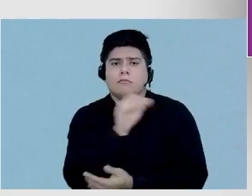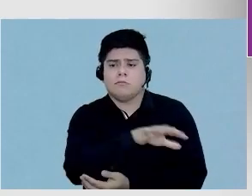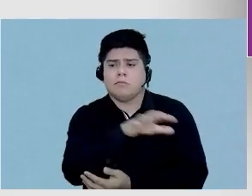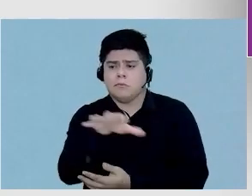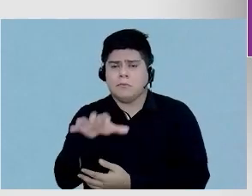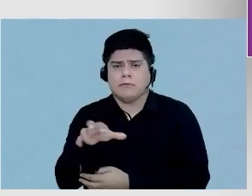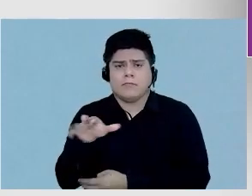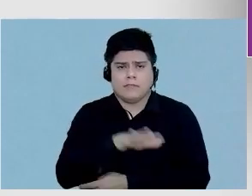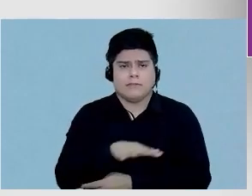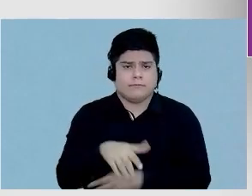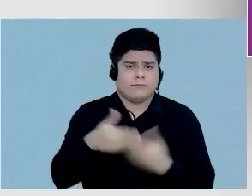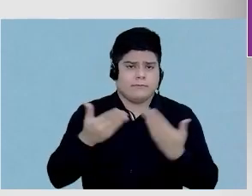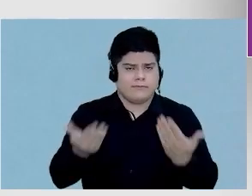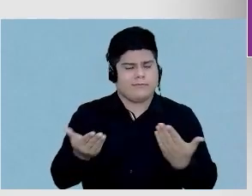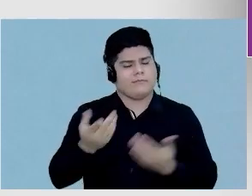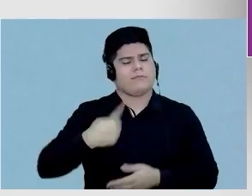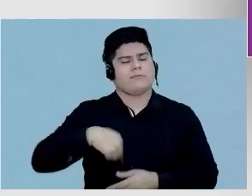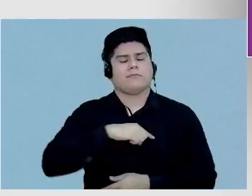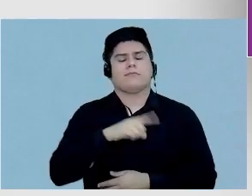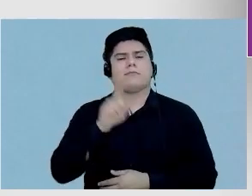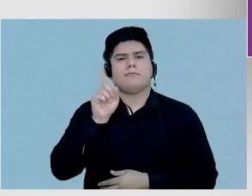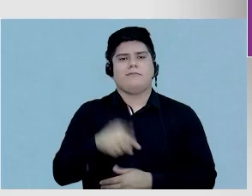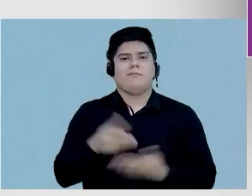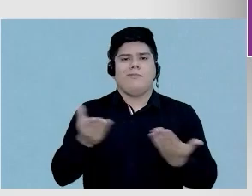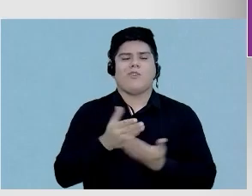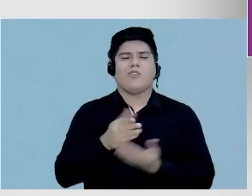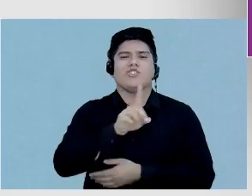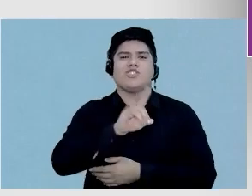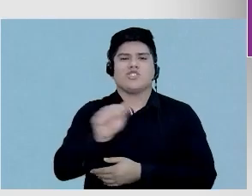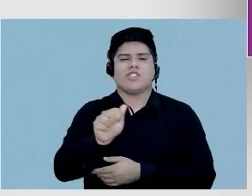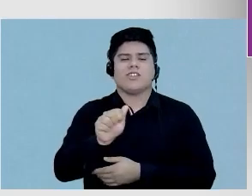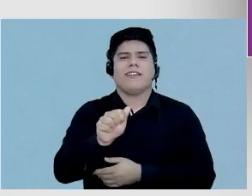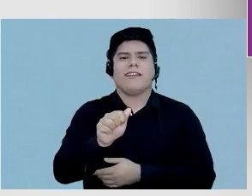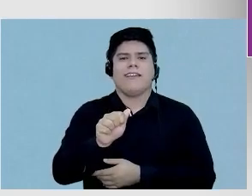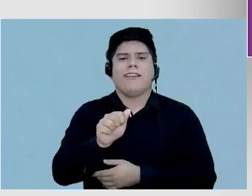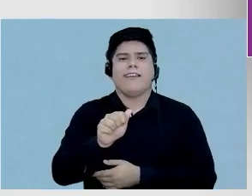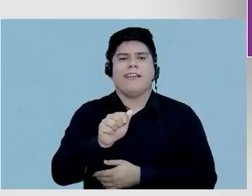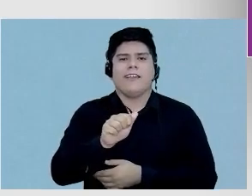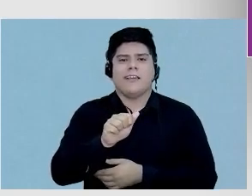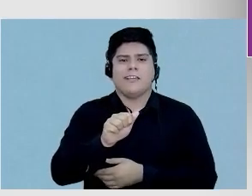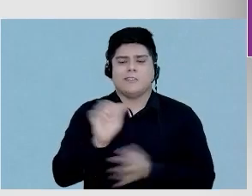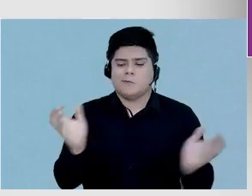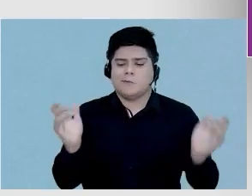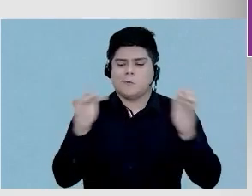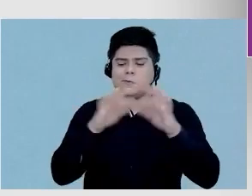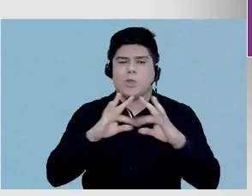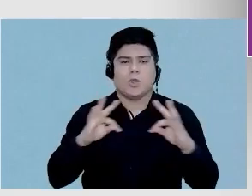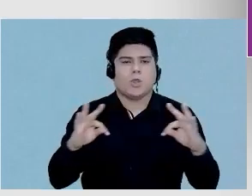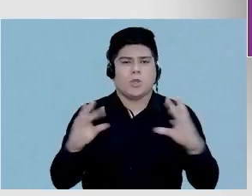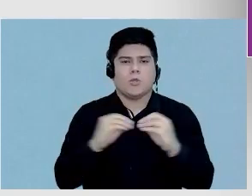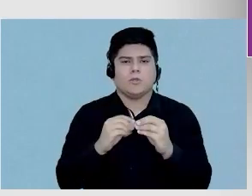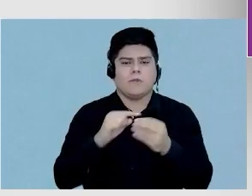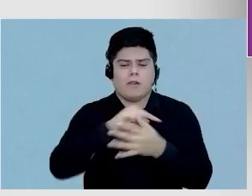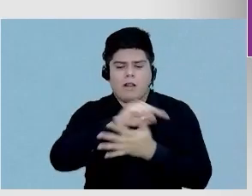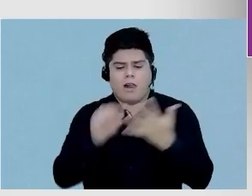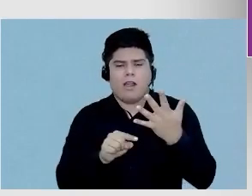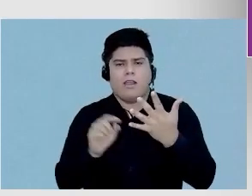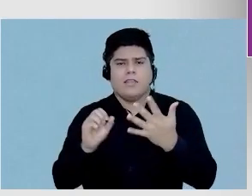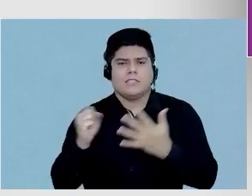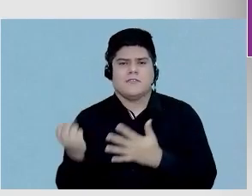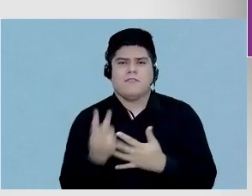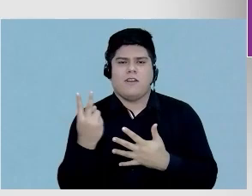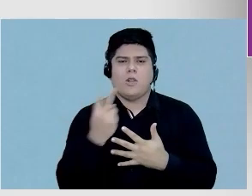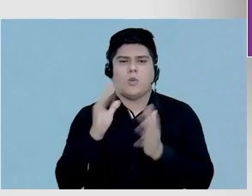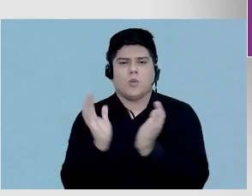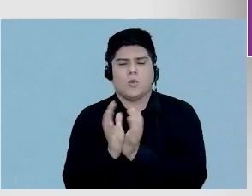Então, para a gente, hoje, essa data, ela congrega todos esses valores que o Grupo Américas e a